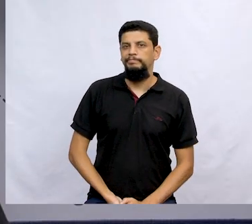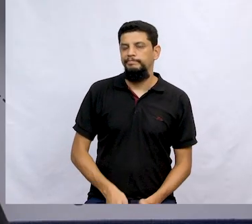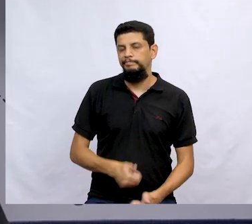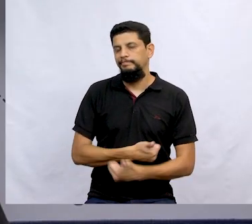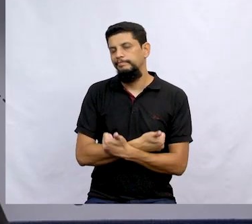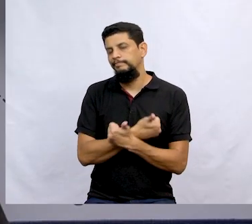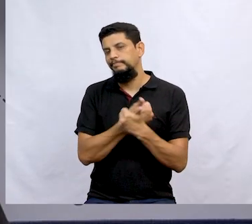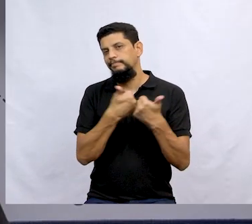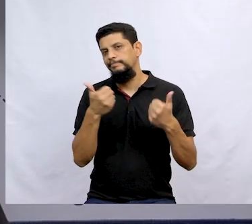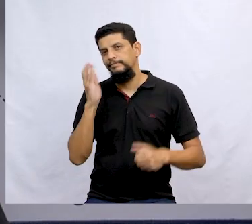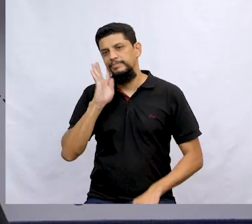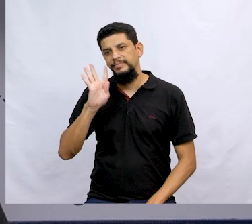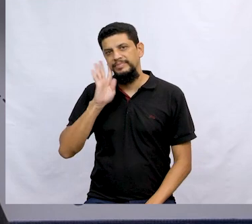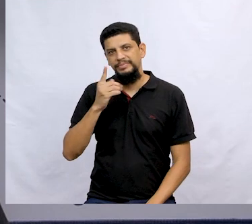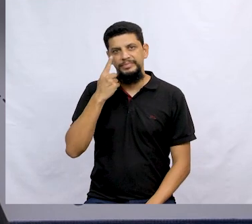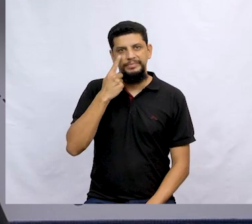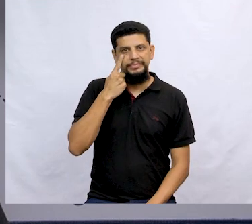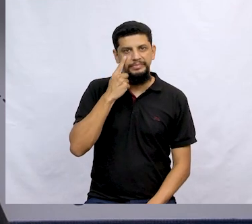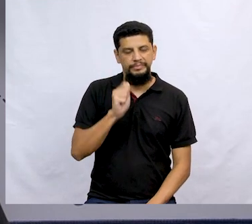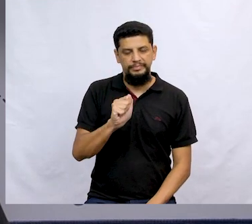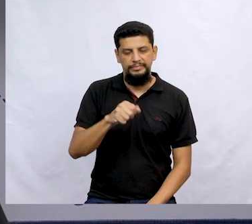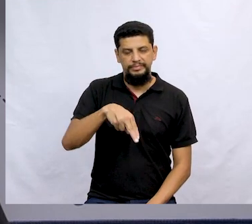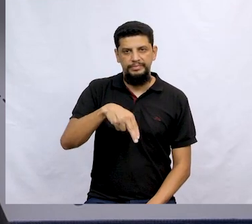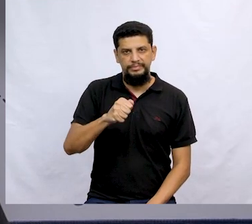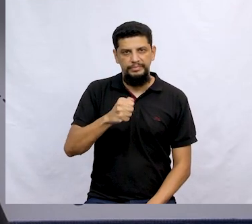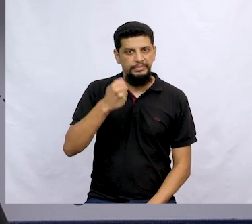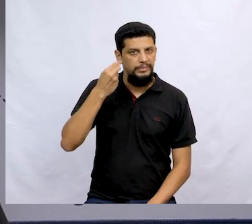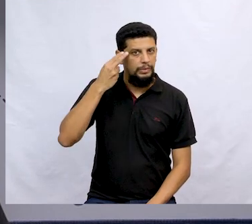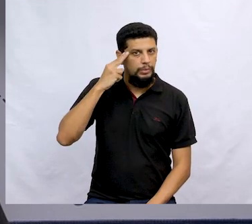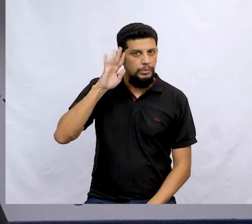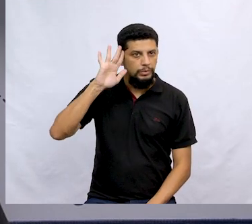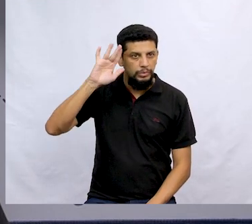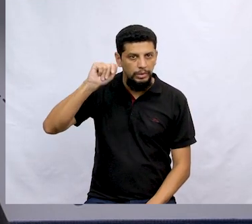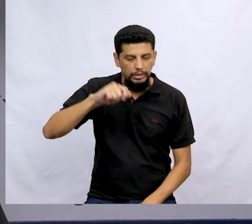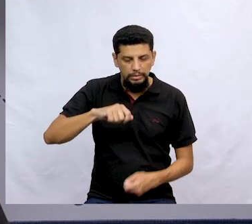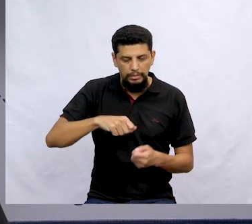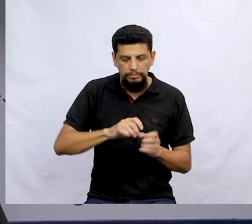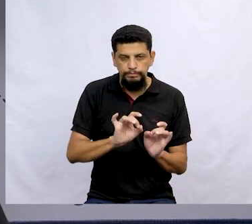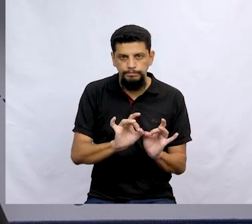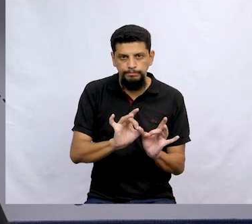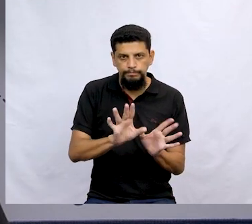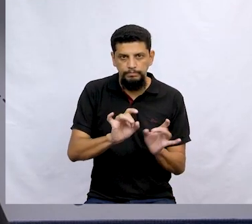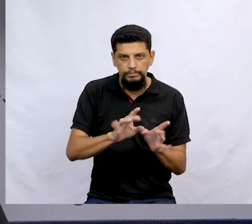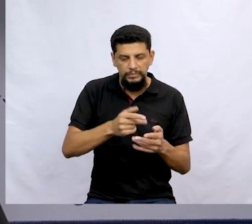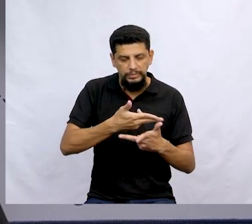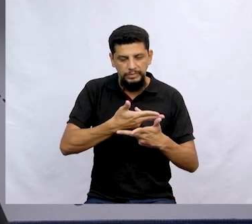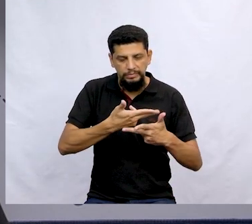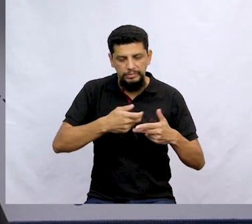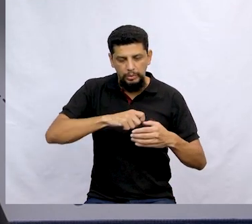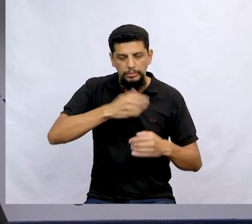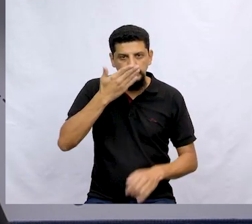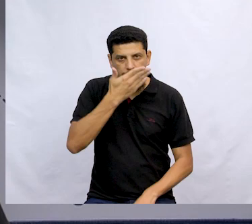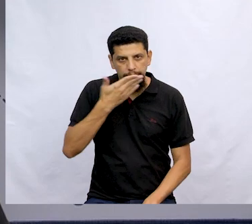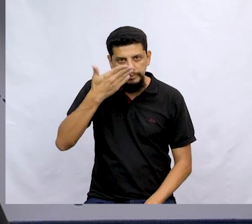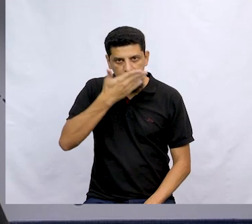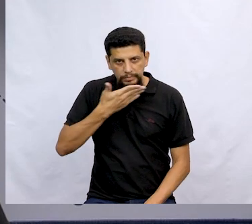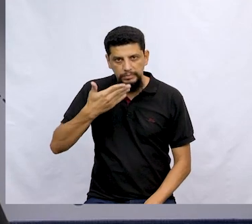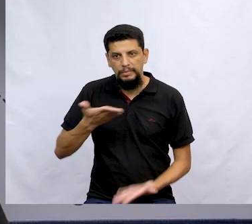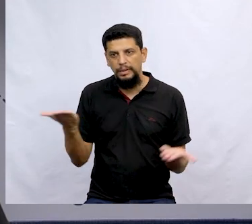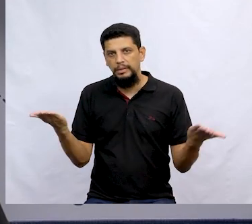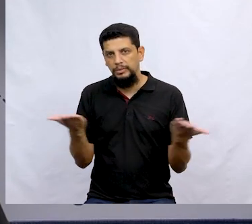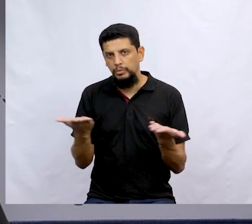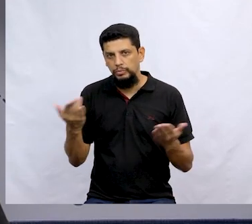Muito legal. Olha só, Ana Luíza. Sonho de ser confeiteira. Que lindo. Continue seguindo os seus sonhos. Gente,